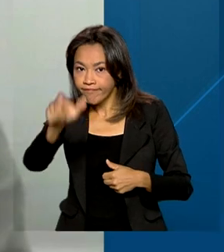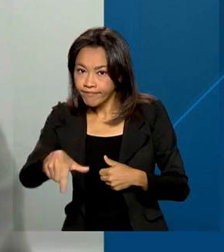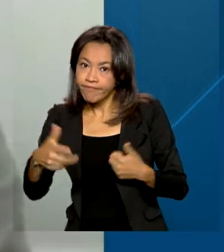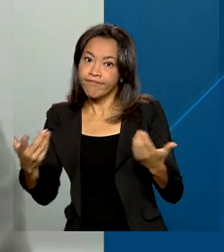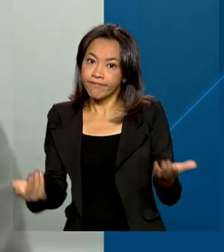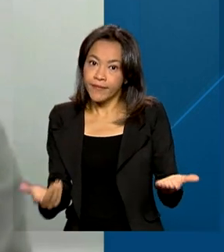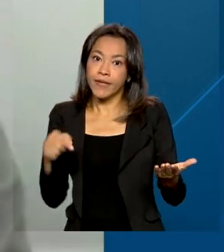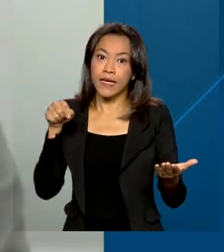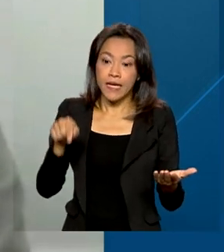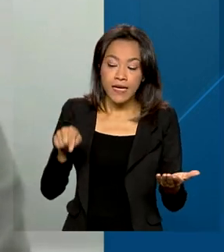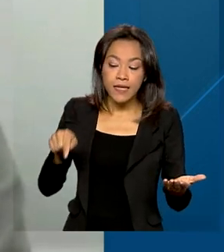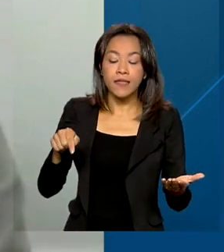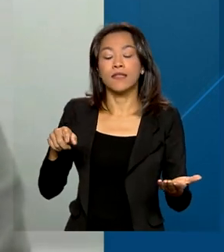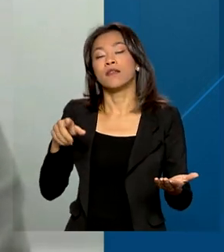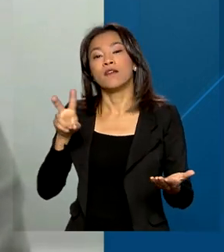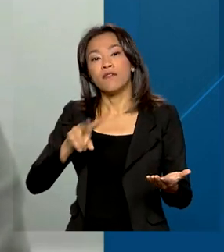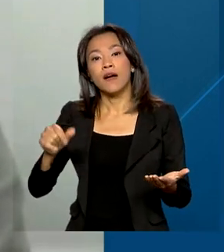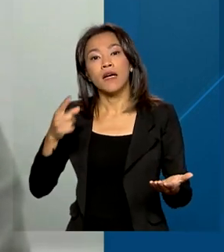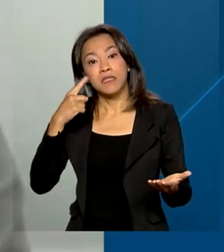defensora, eventualmente ajuizar a ação. Defensoria presta da